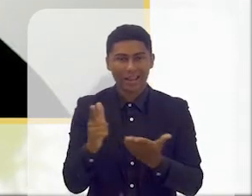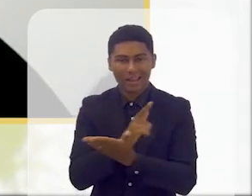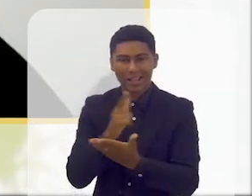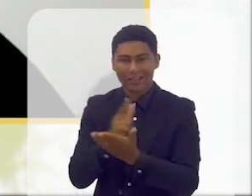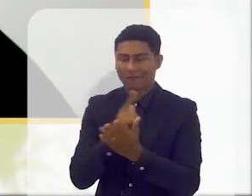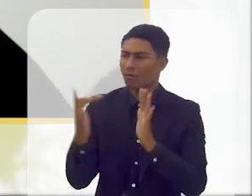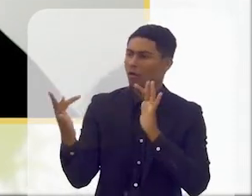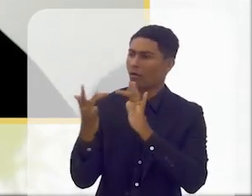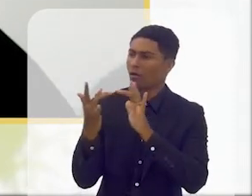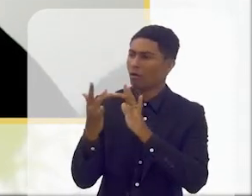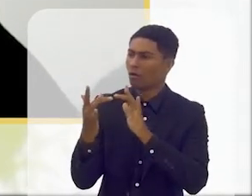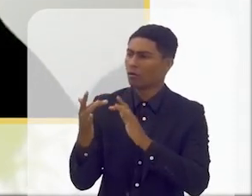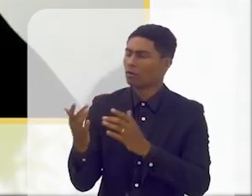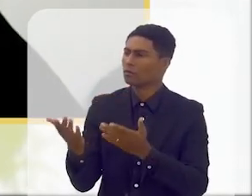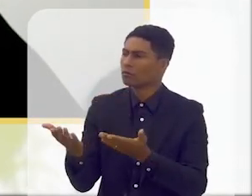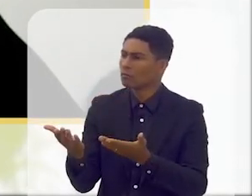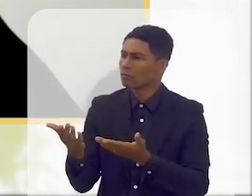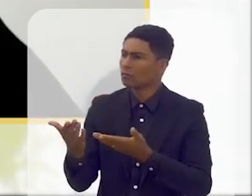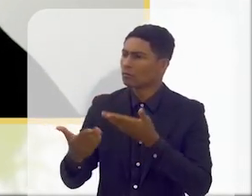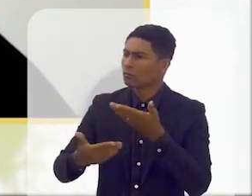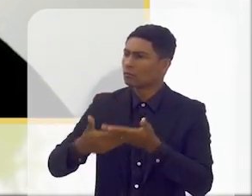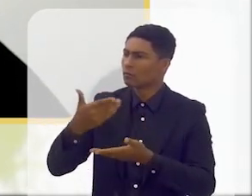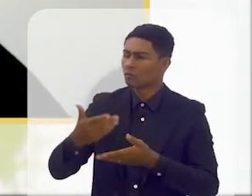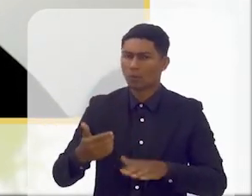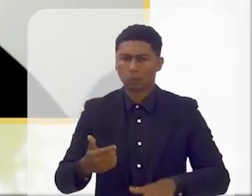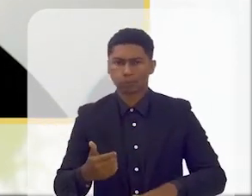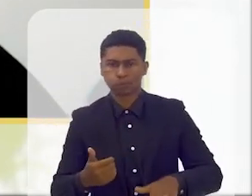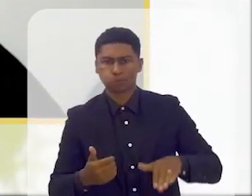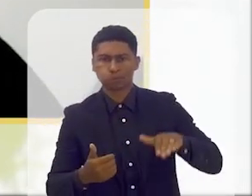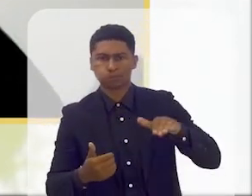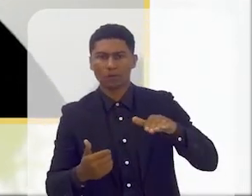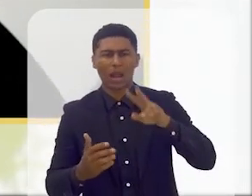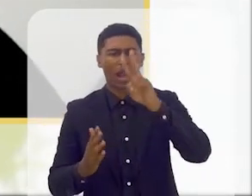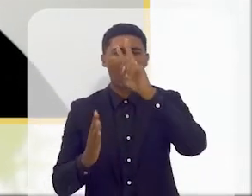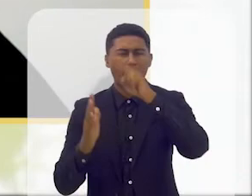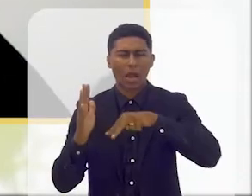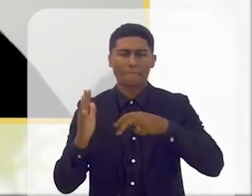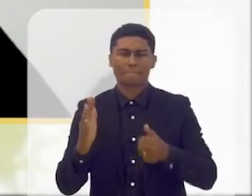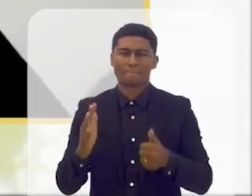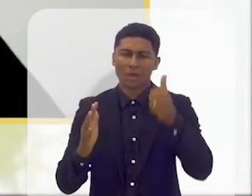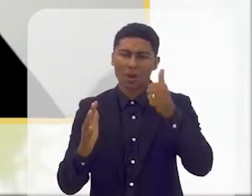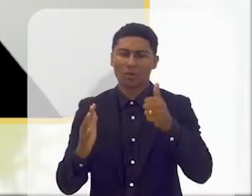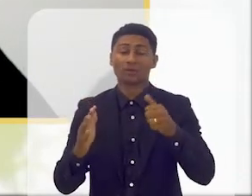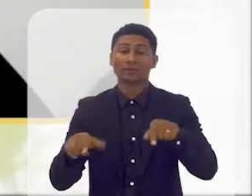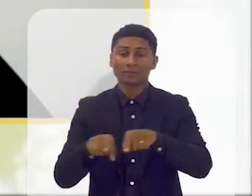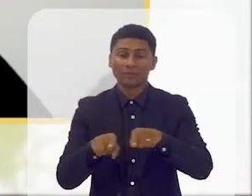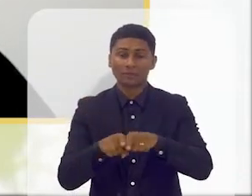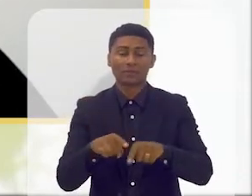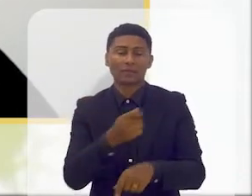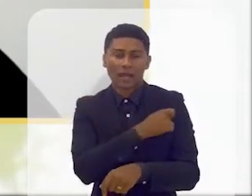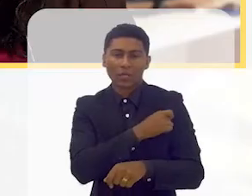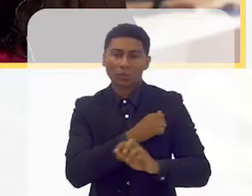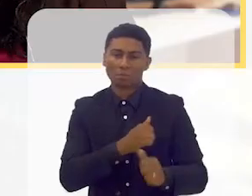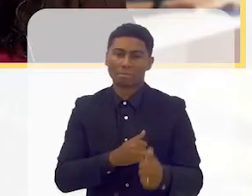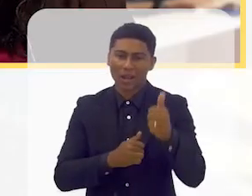livros se tornam melhores leitores e melhores estudantes e consequentemente melhores cidadãos.